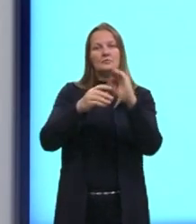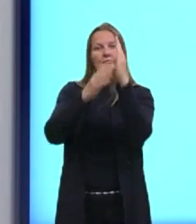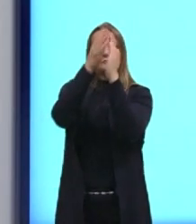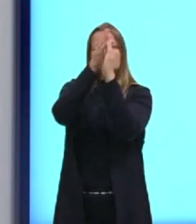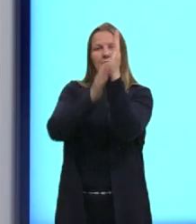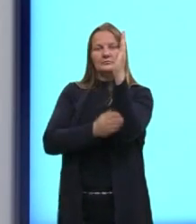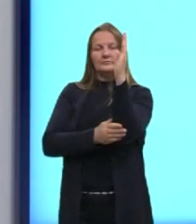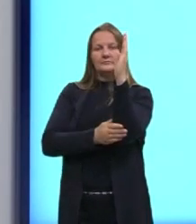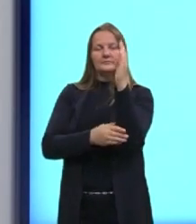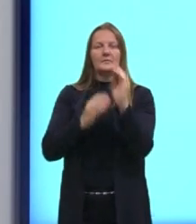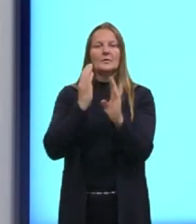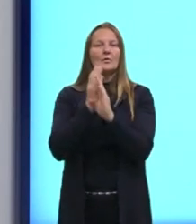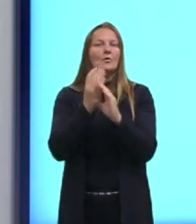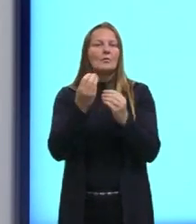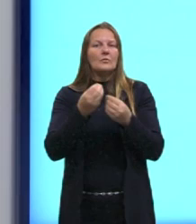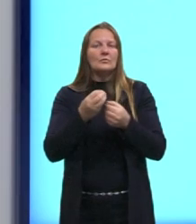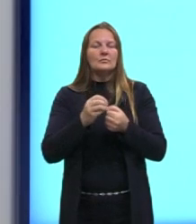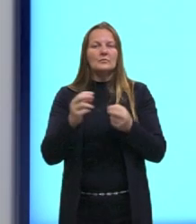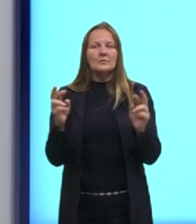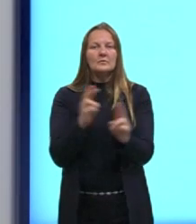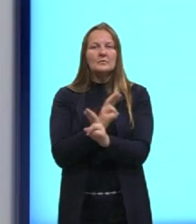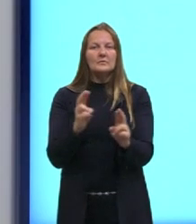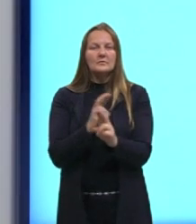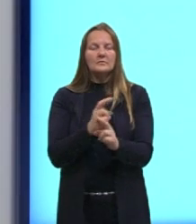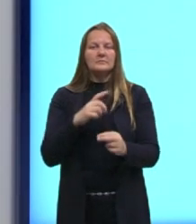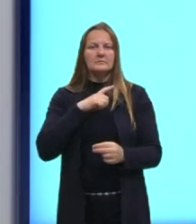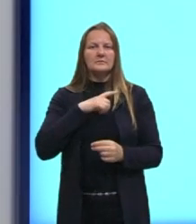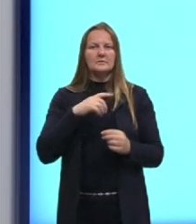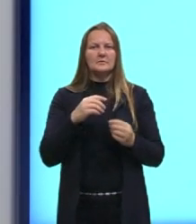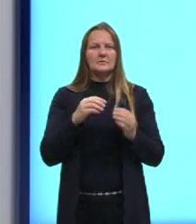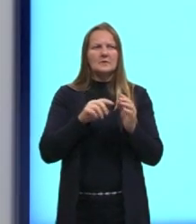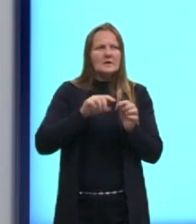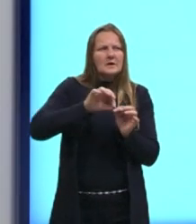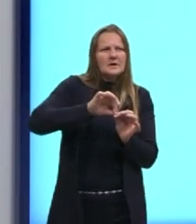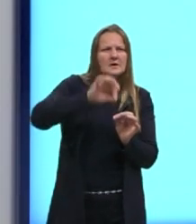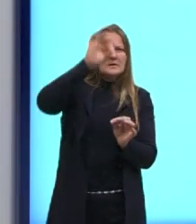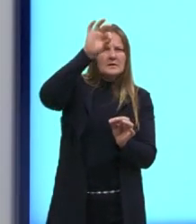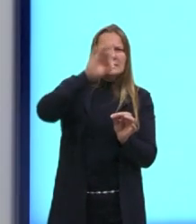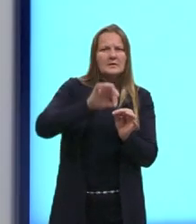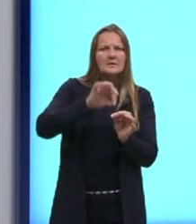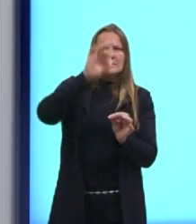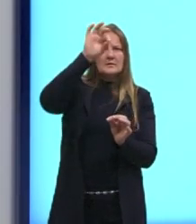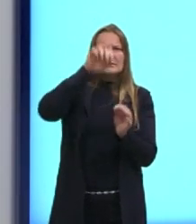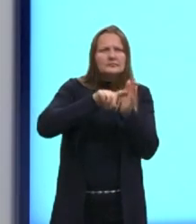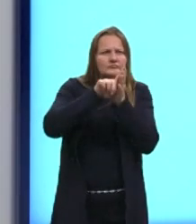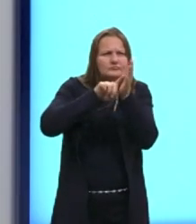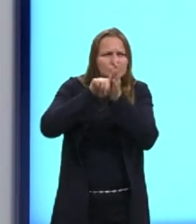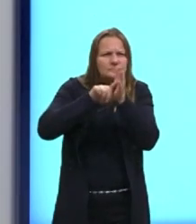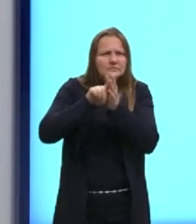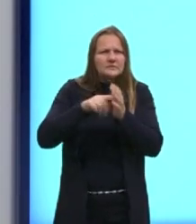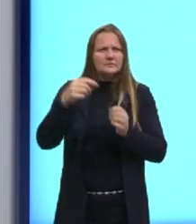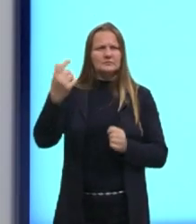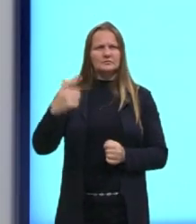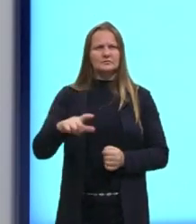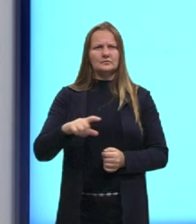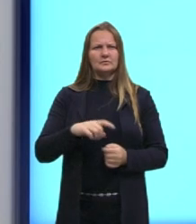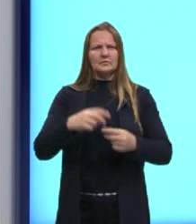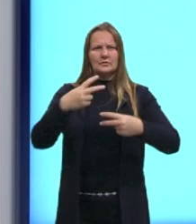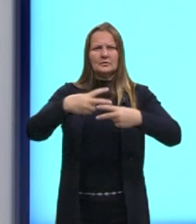chegar, então, em uma relação entre essas duas retas, analisando novamente, né? Os